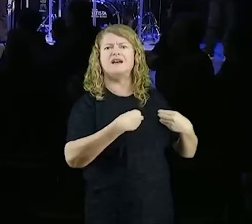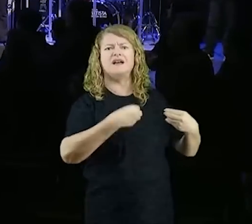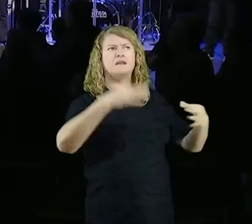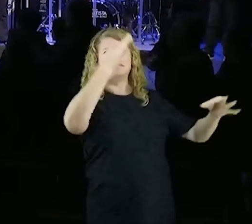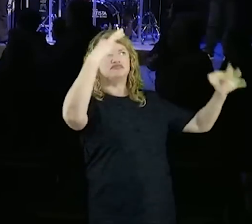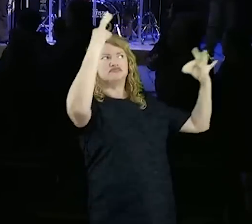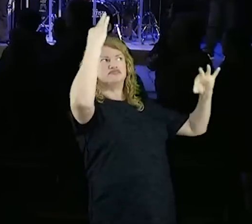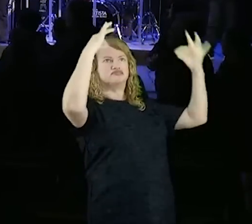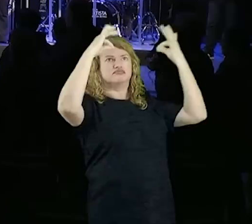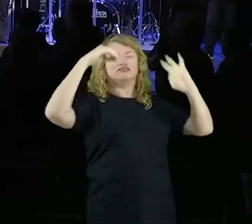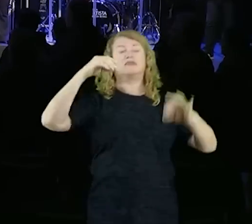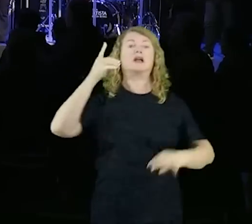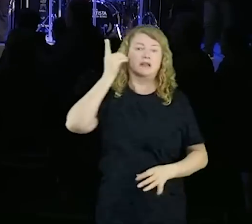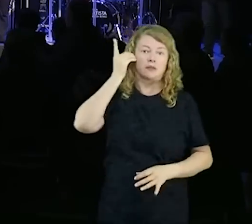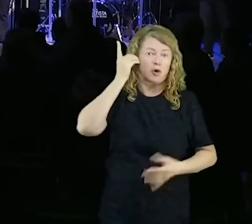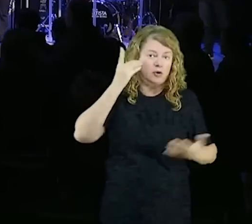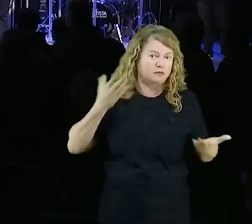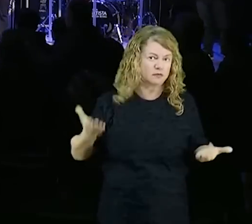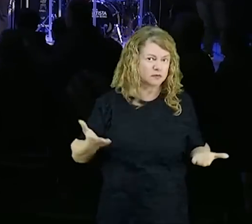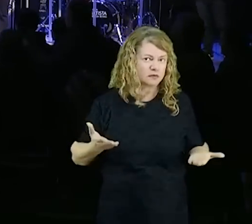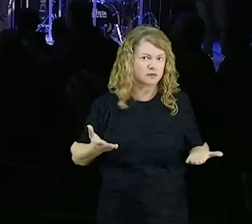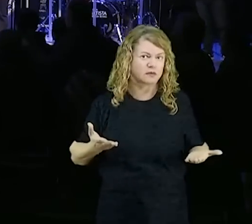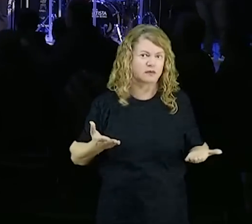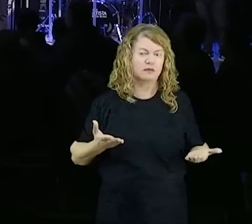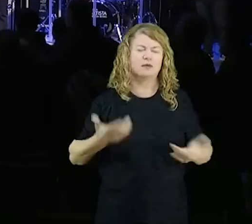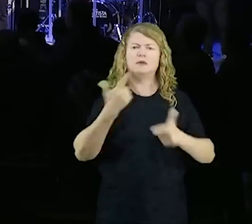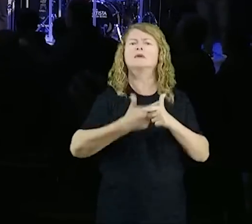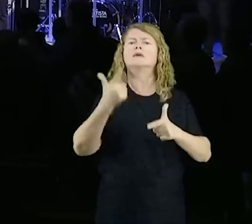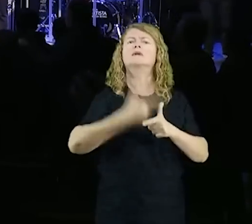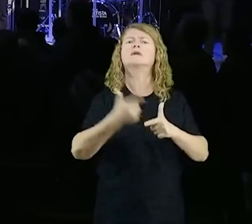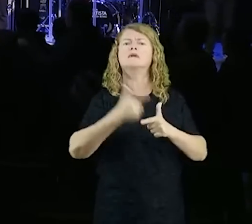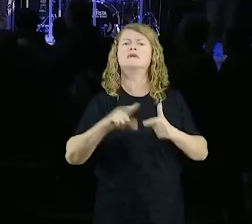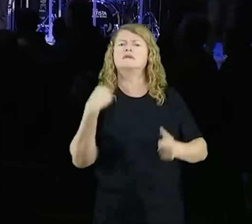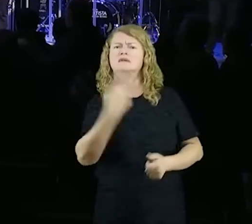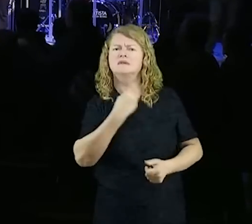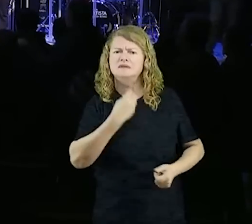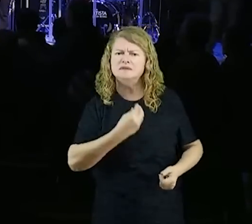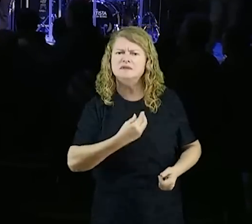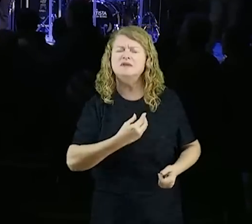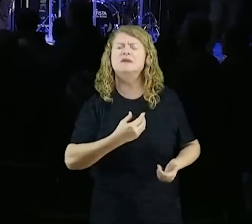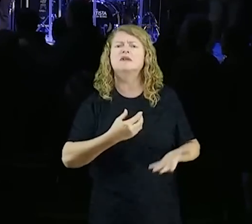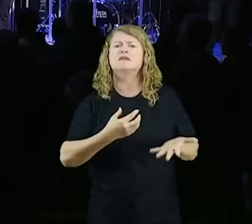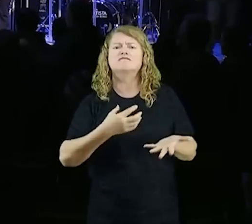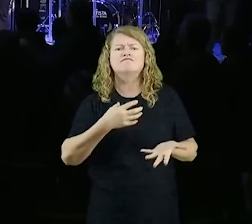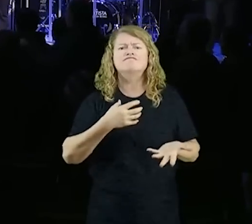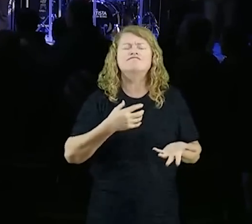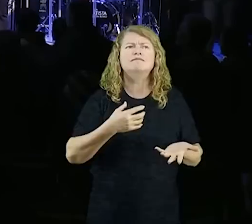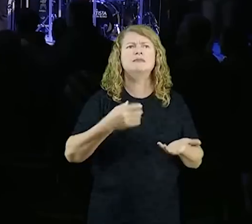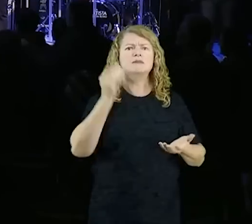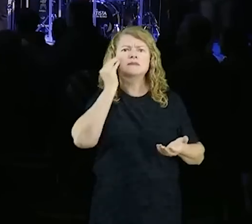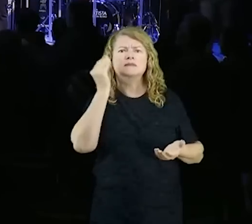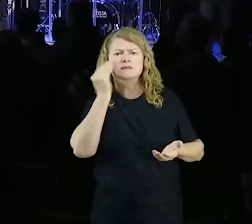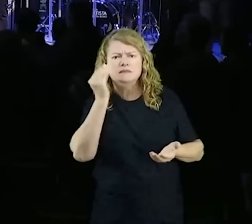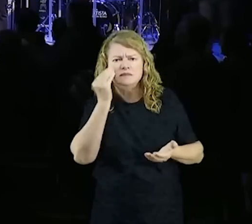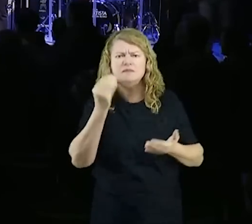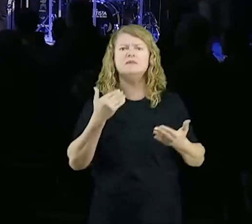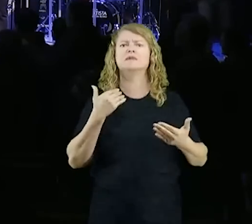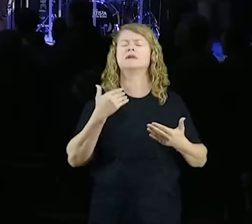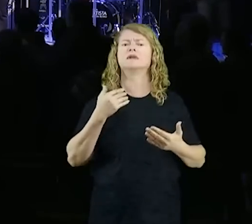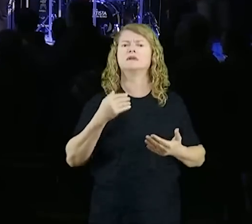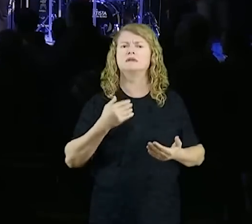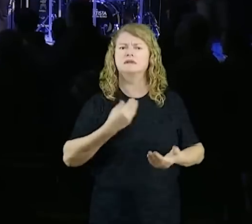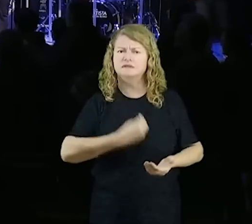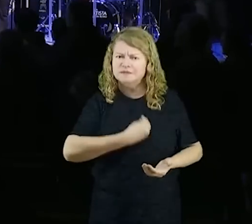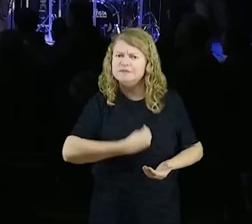que construímos, os problemas que nós temos e vivemos, fomos nós, a gente não quer romper, a gente quer a bênção,